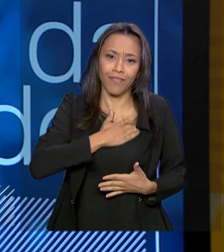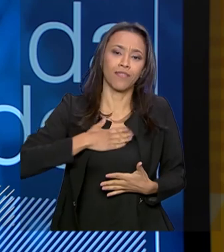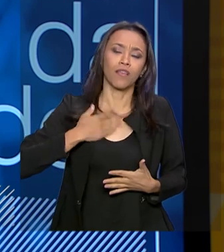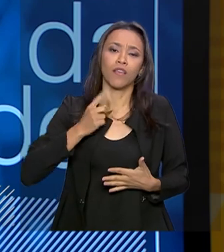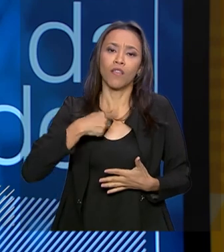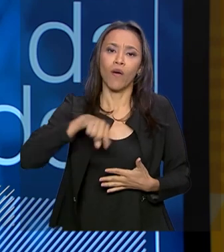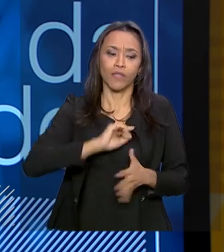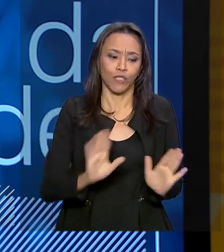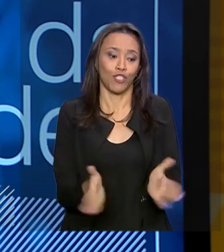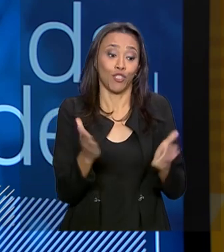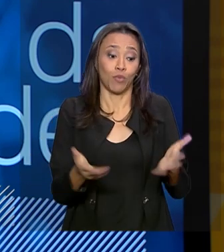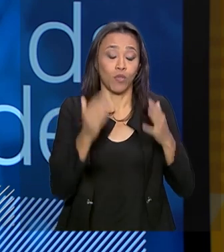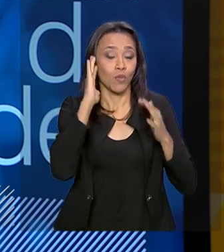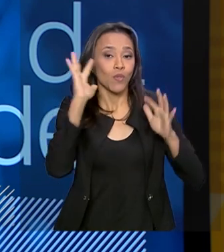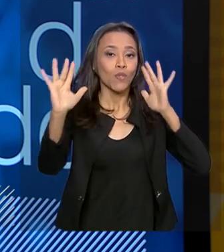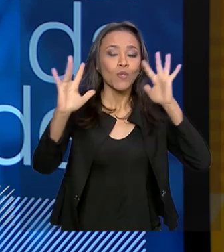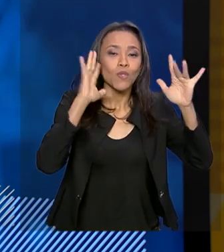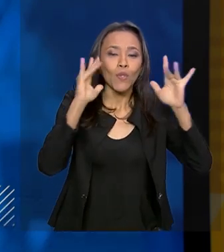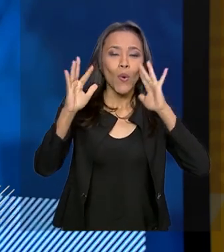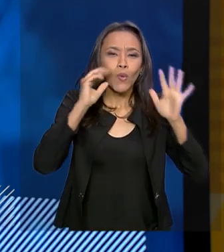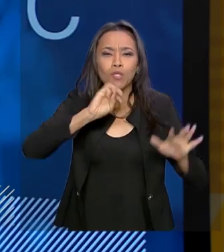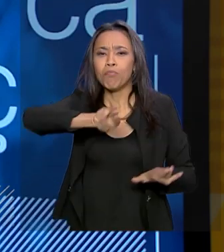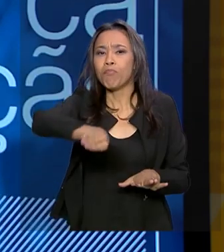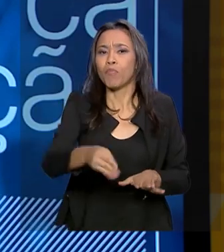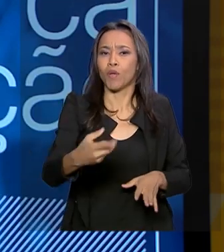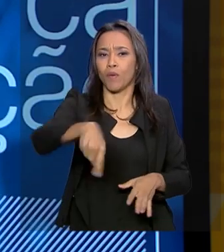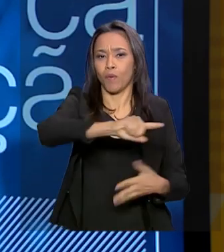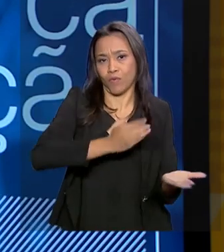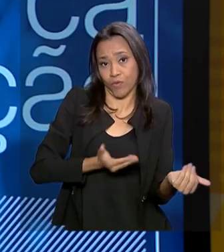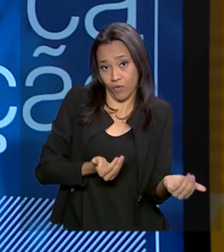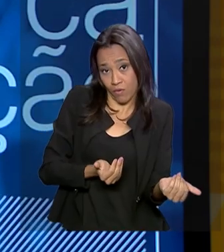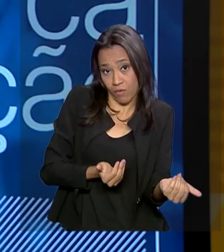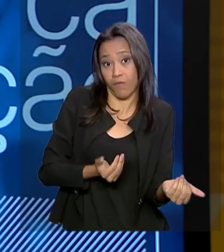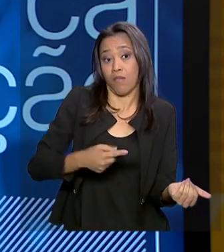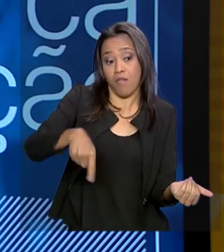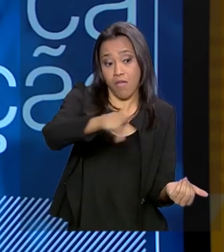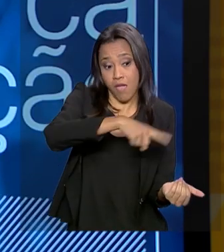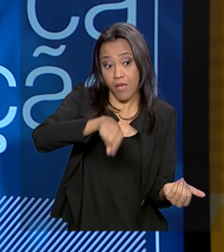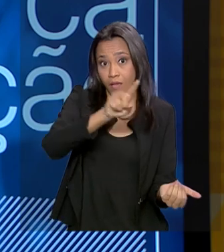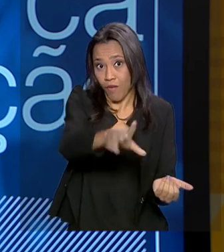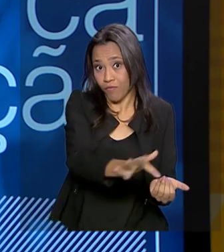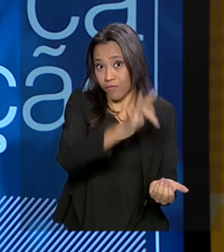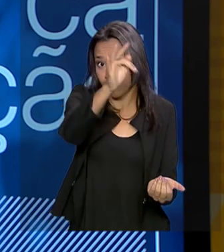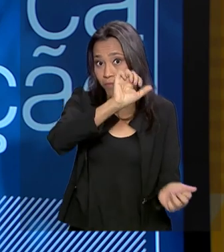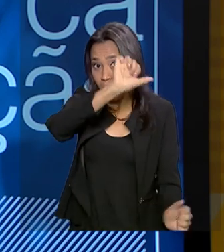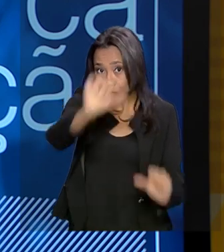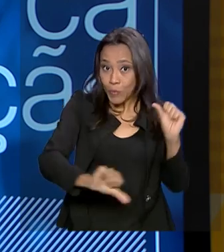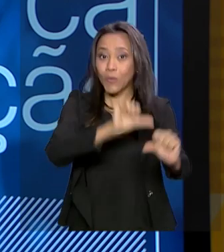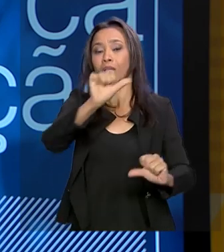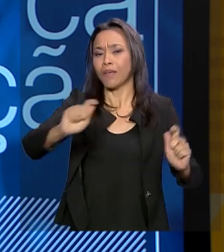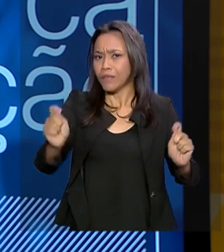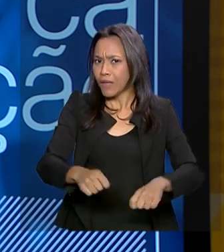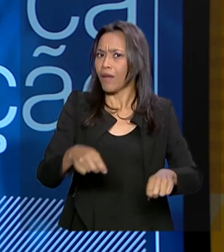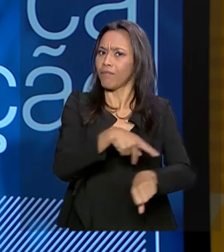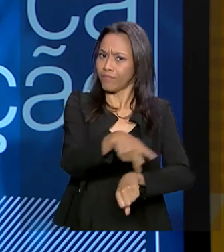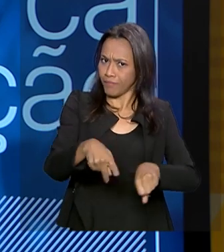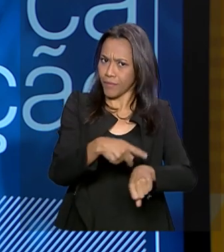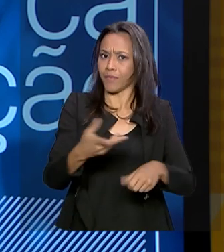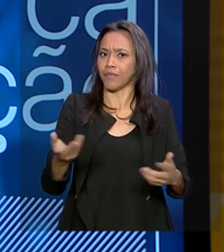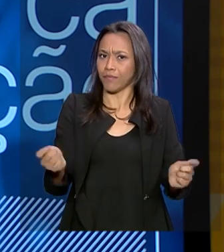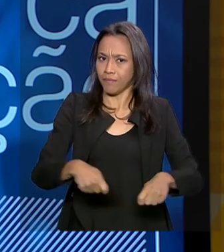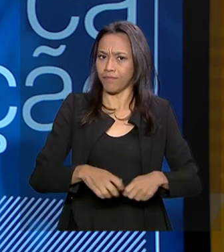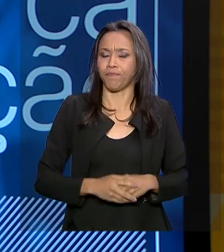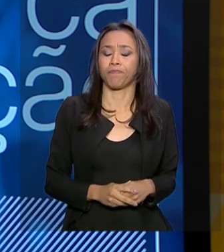o sonho de milhões de jovens, que são agentes de transformação e que têm tudo para desenvolver esse país. Então,